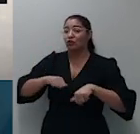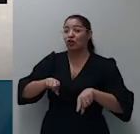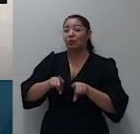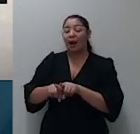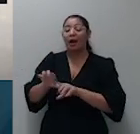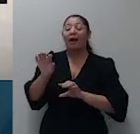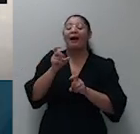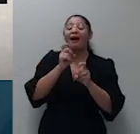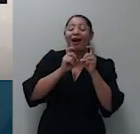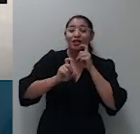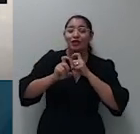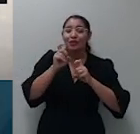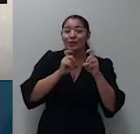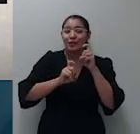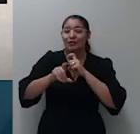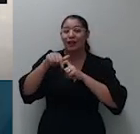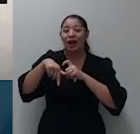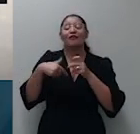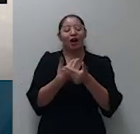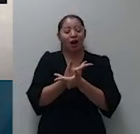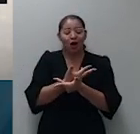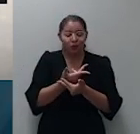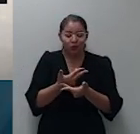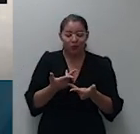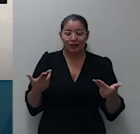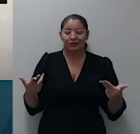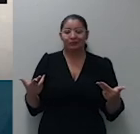bens ecipientes ora prossegue